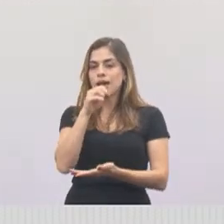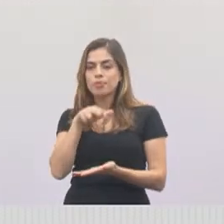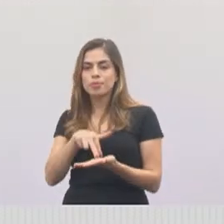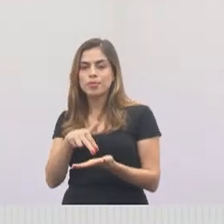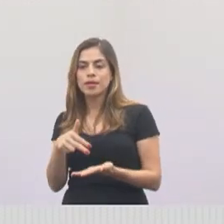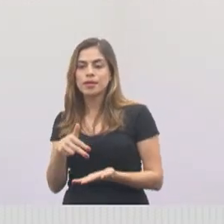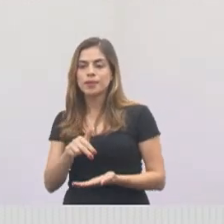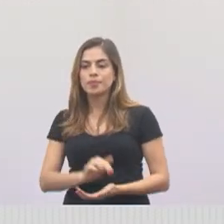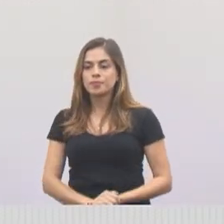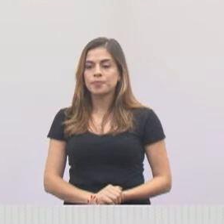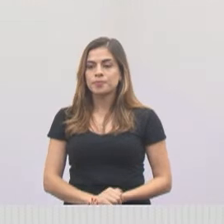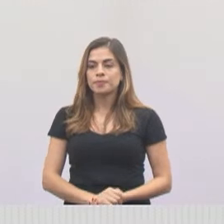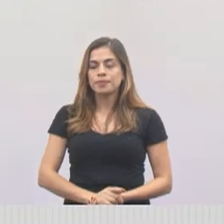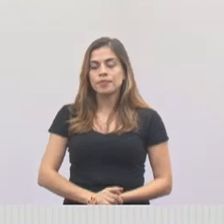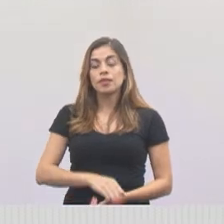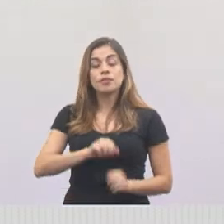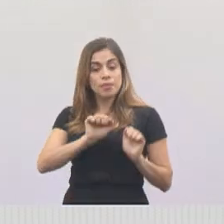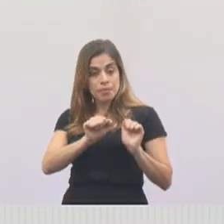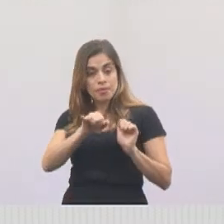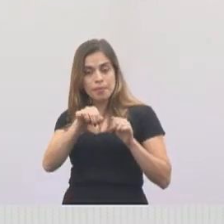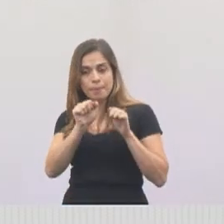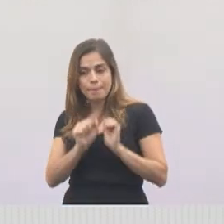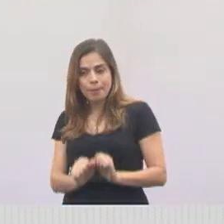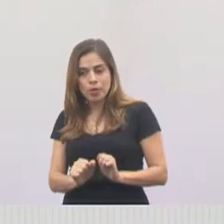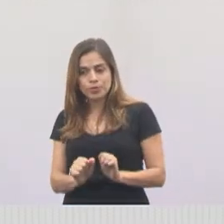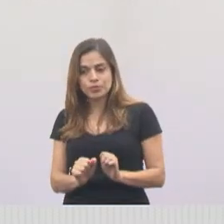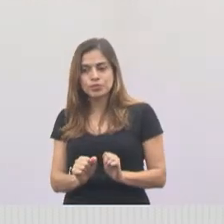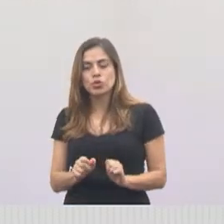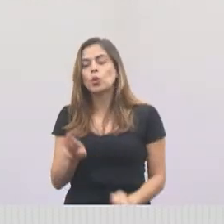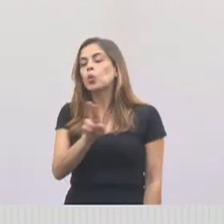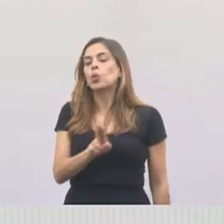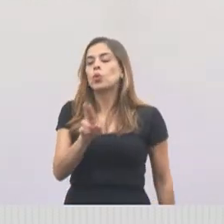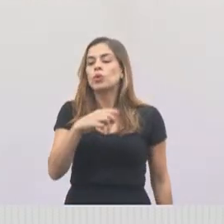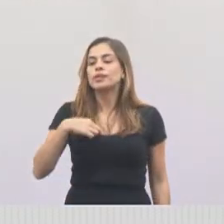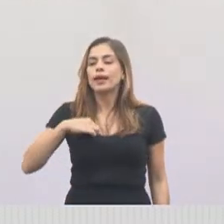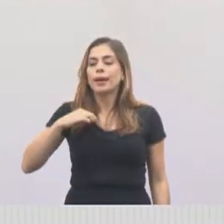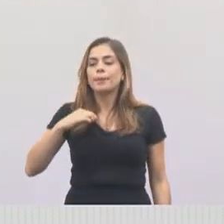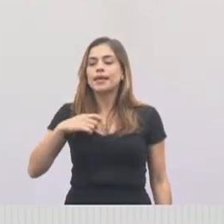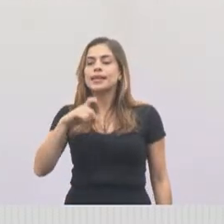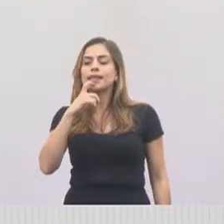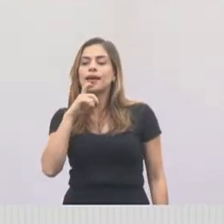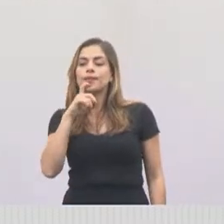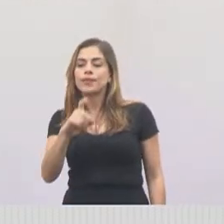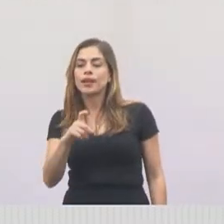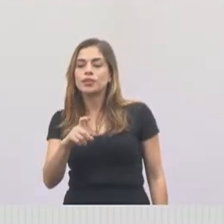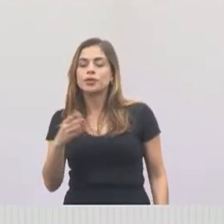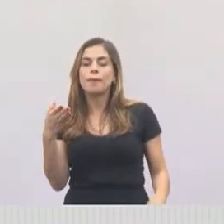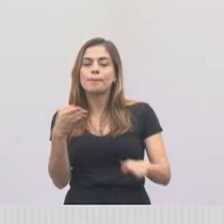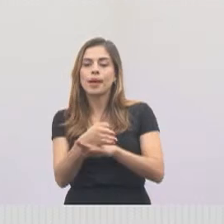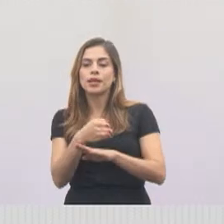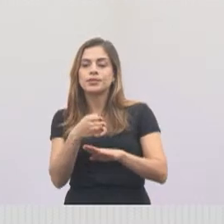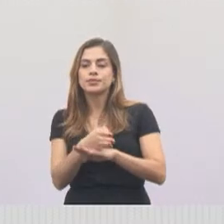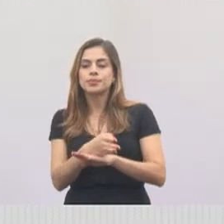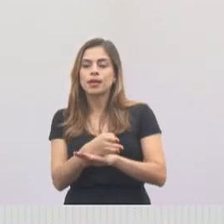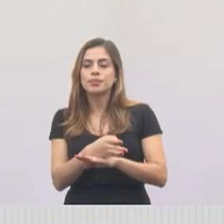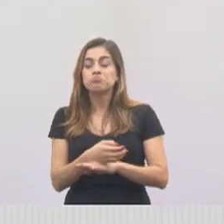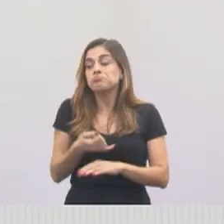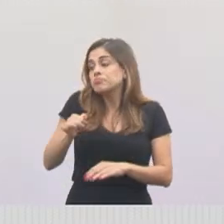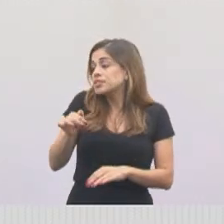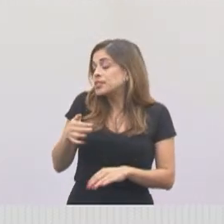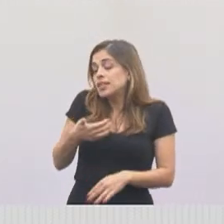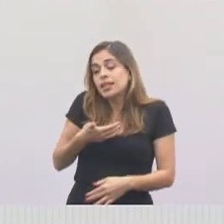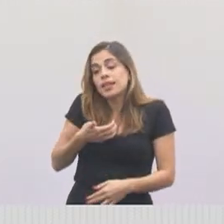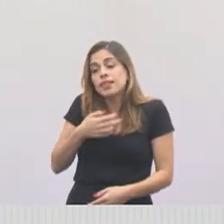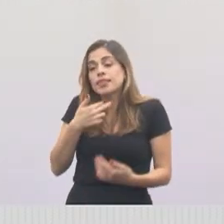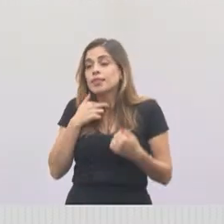de manhã. Quem puder, vá de camisa verde para poder participar. Quem não puder, de